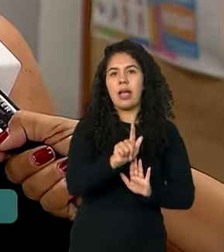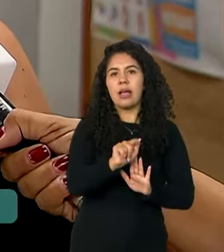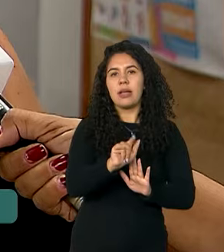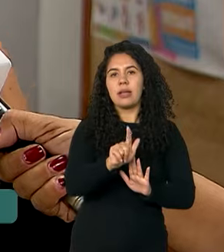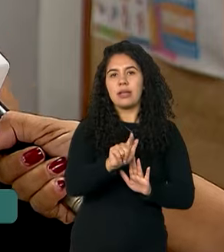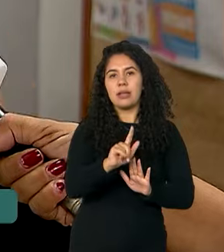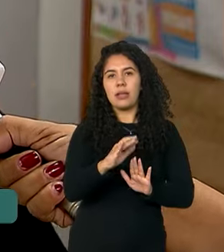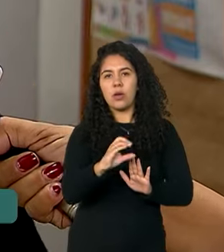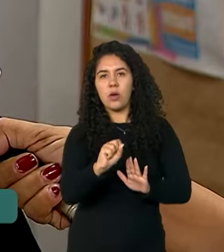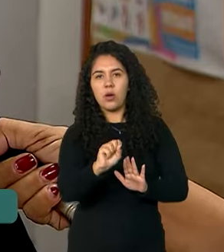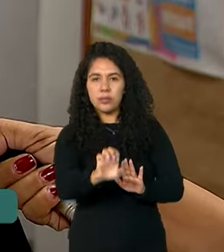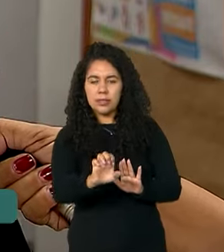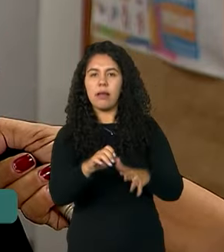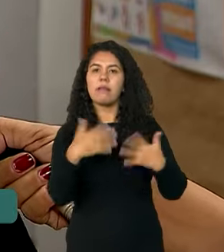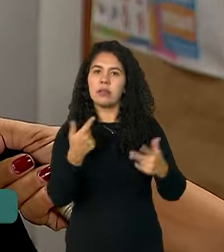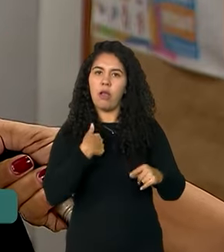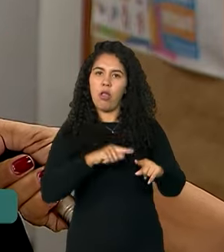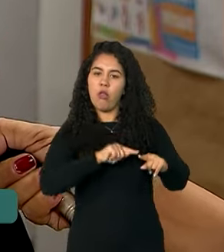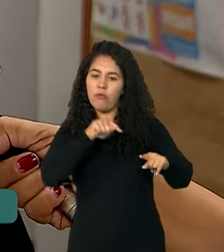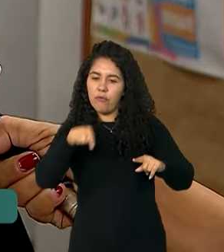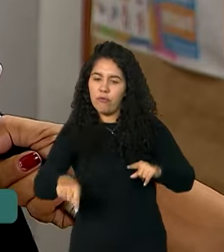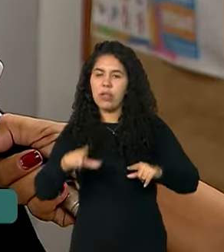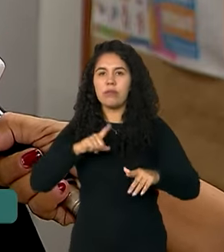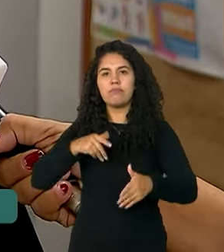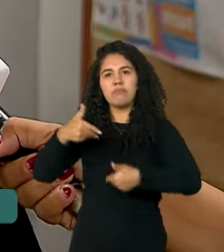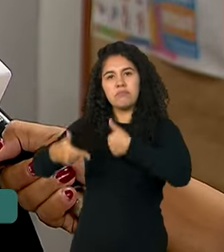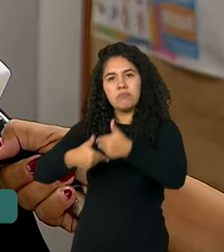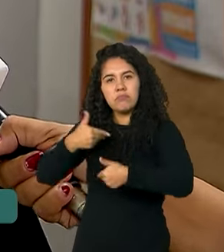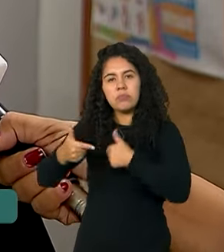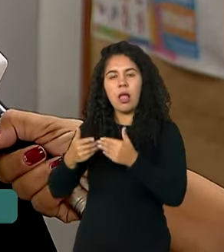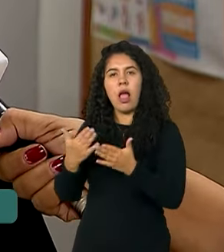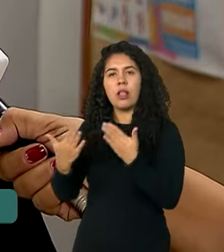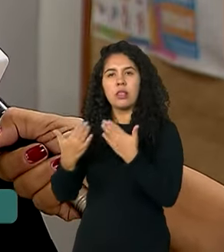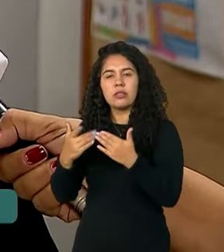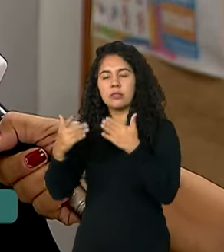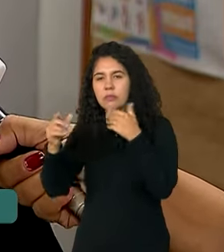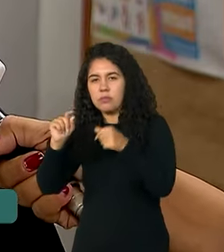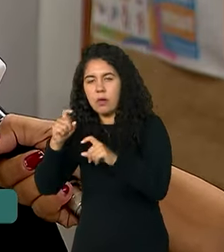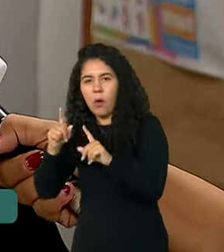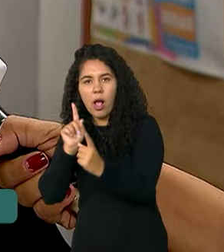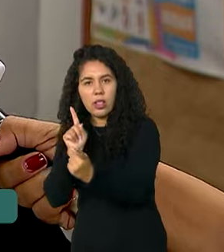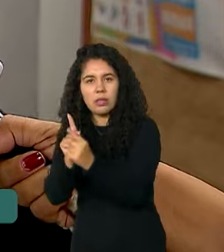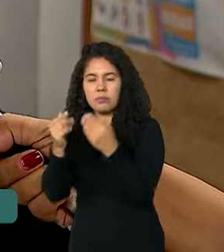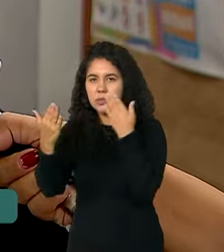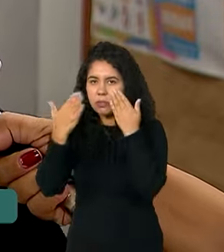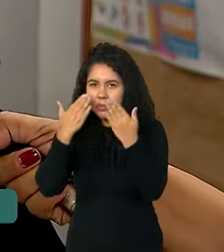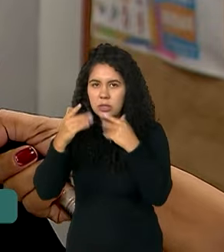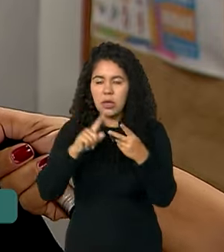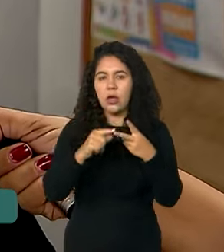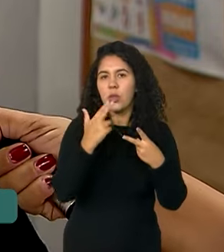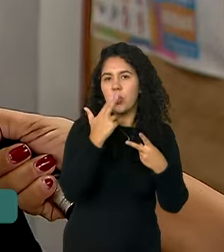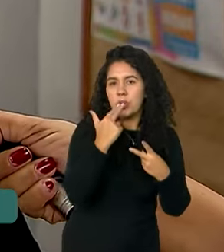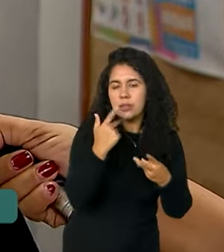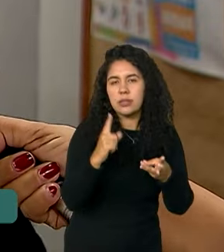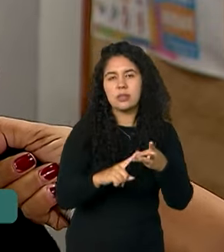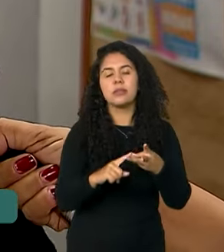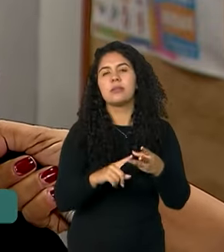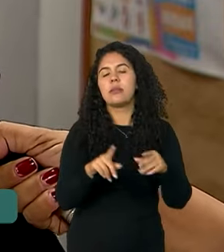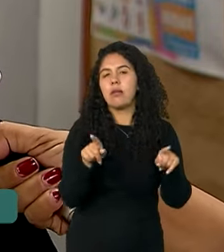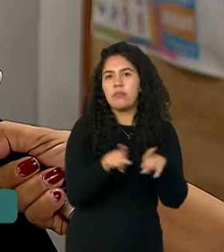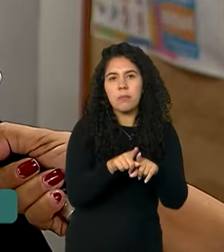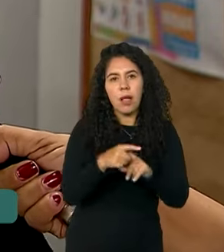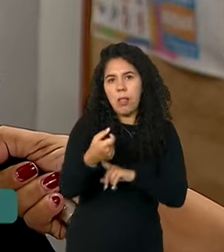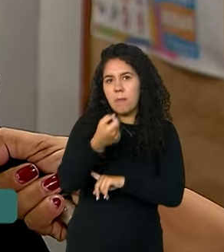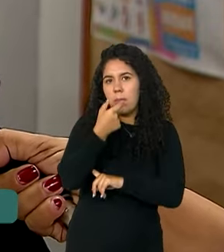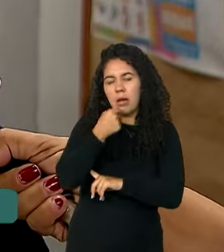cá. Aqui eu tive todo o acompanhamento com a endócrina, psicóloga, nutricionista. E o medicamento